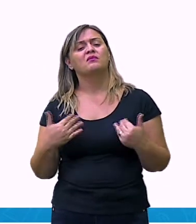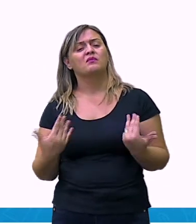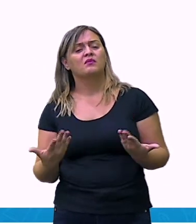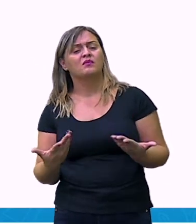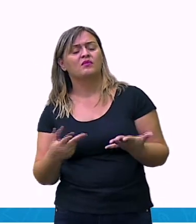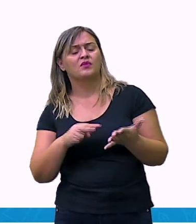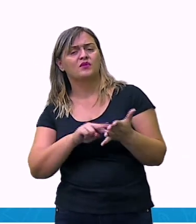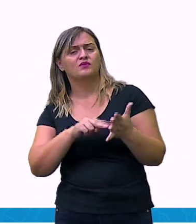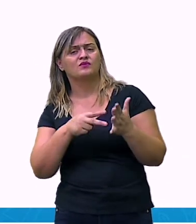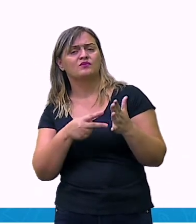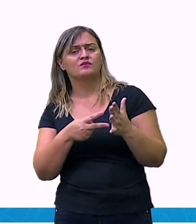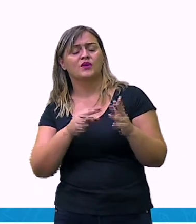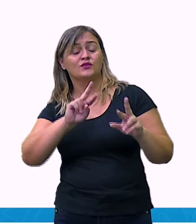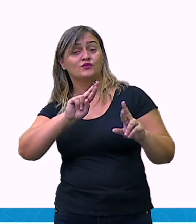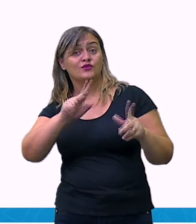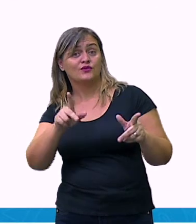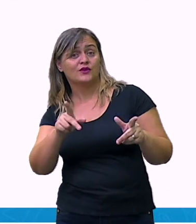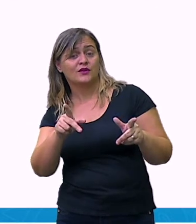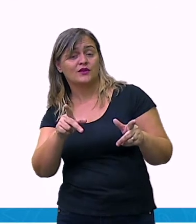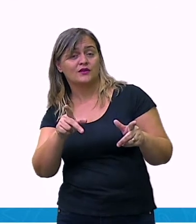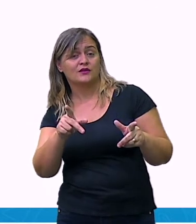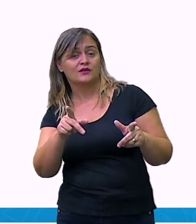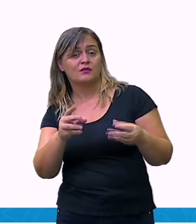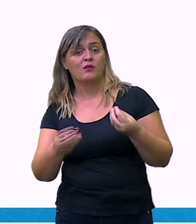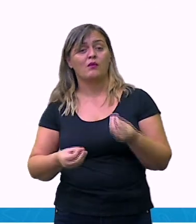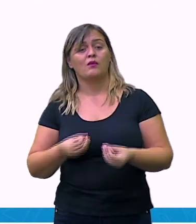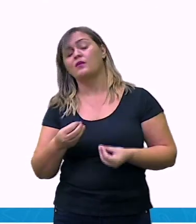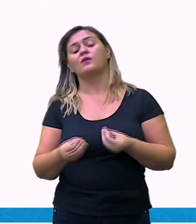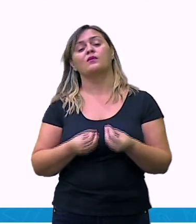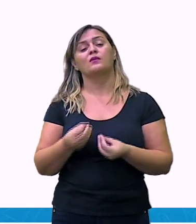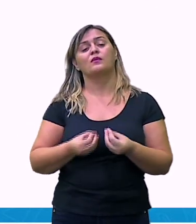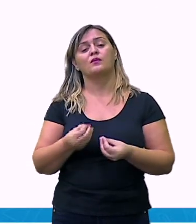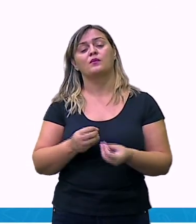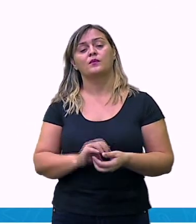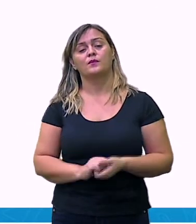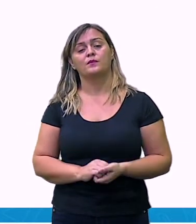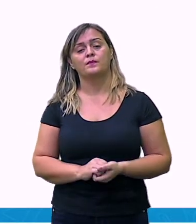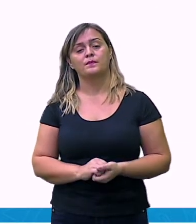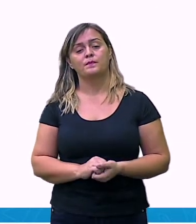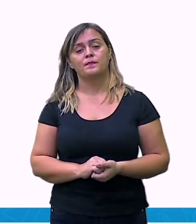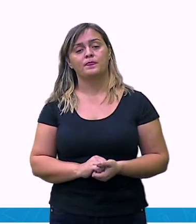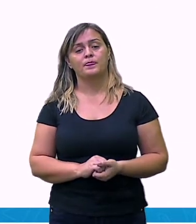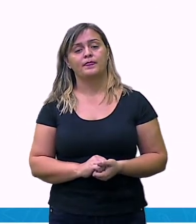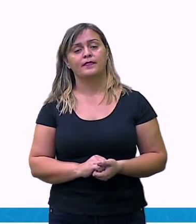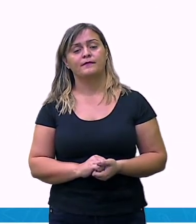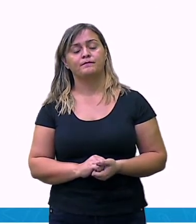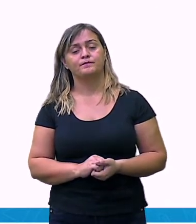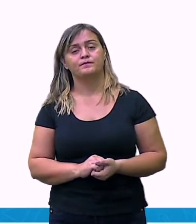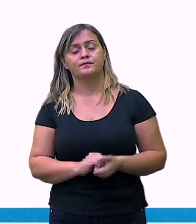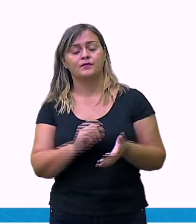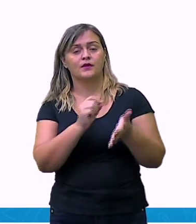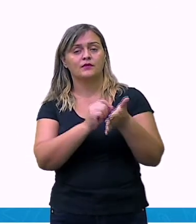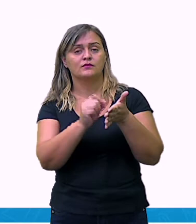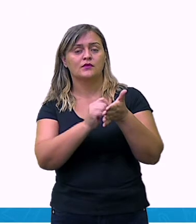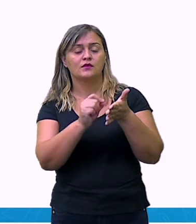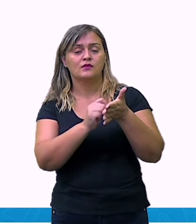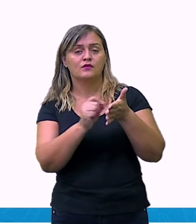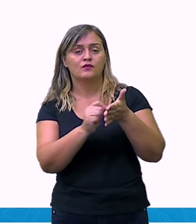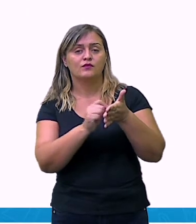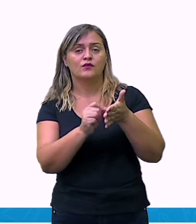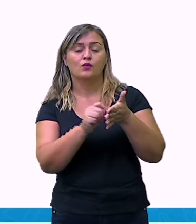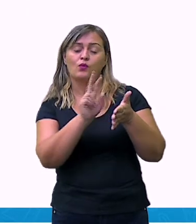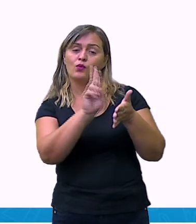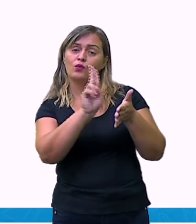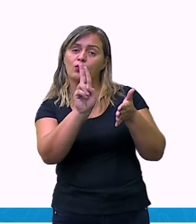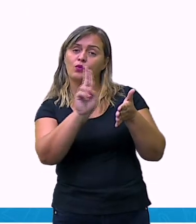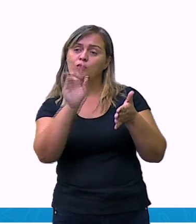números por extenso? A maneira como eu falo estes números? A diferença foi acrescentar o nome deste